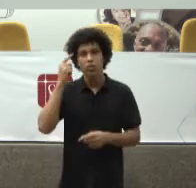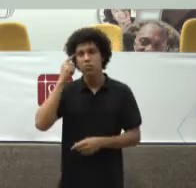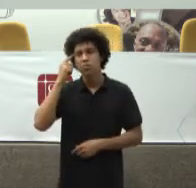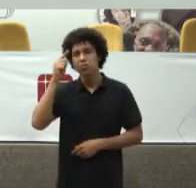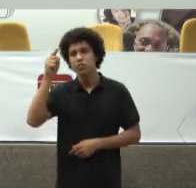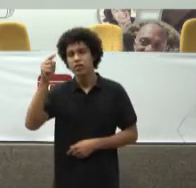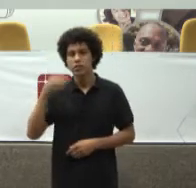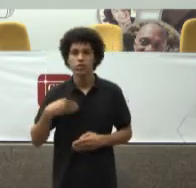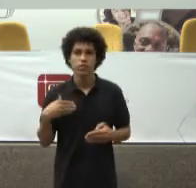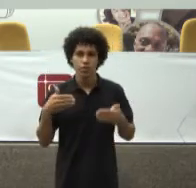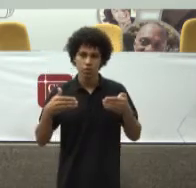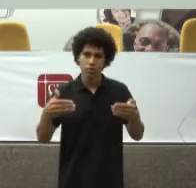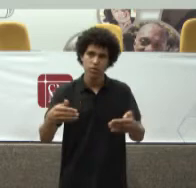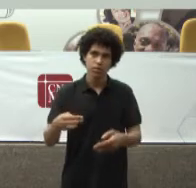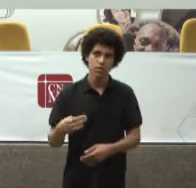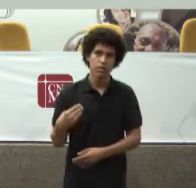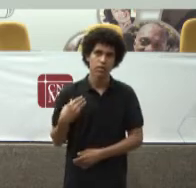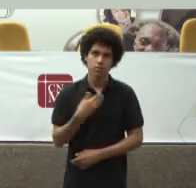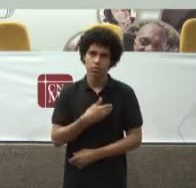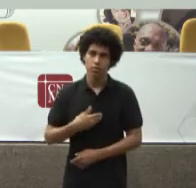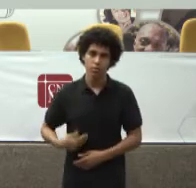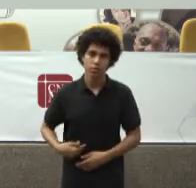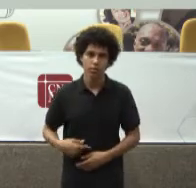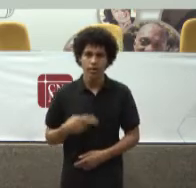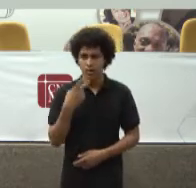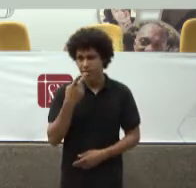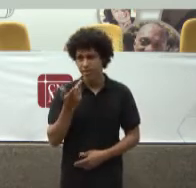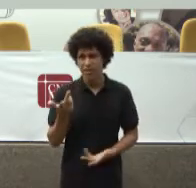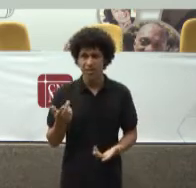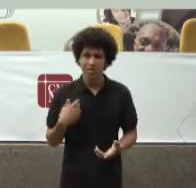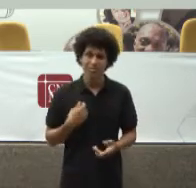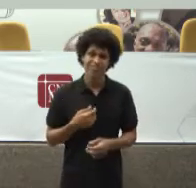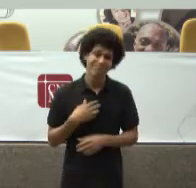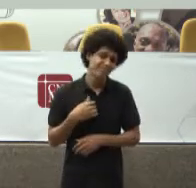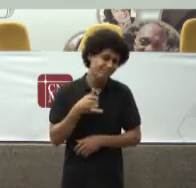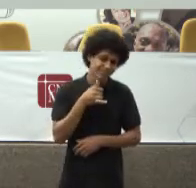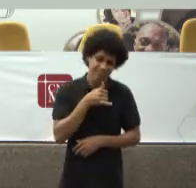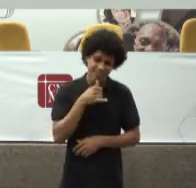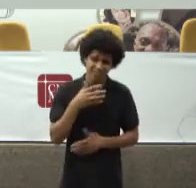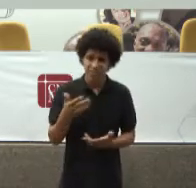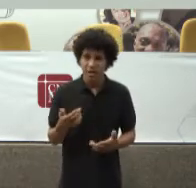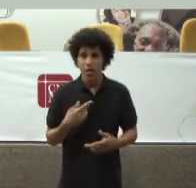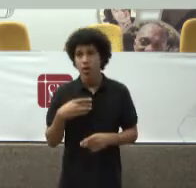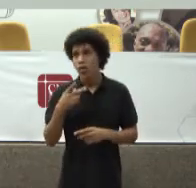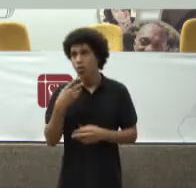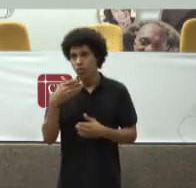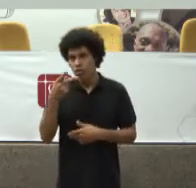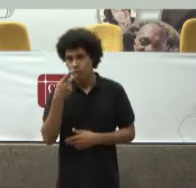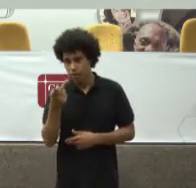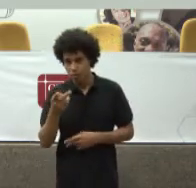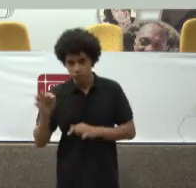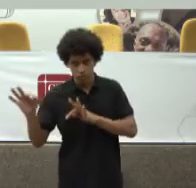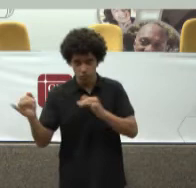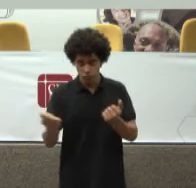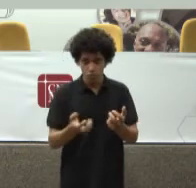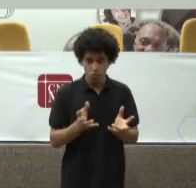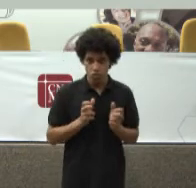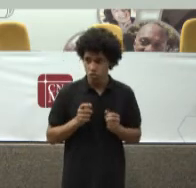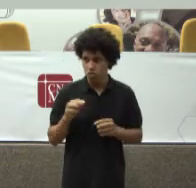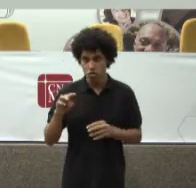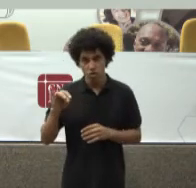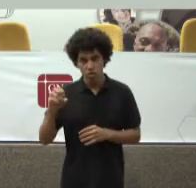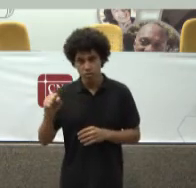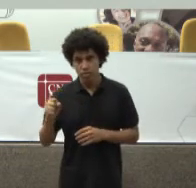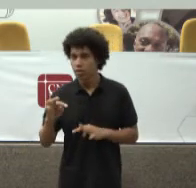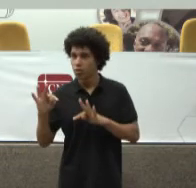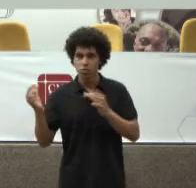Dizer que Lamentavelmente A nossa instituição Quando eu falo nosso Falo com absoluto carinho E conforme A procuradora